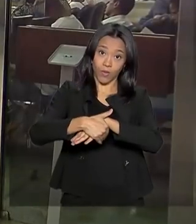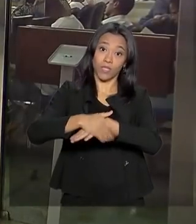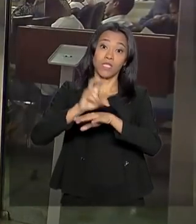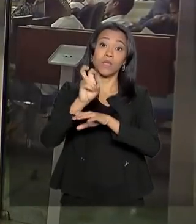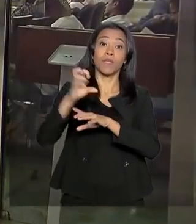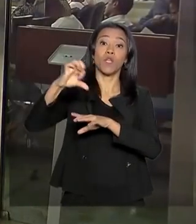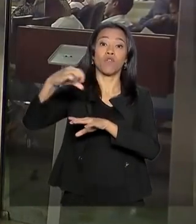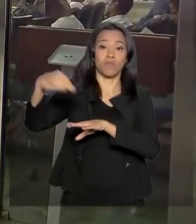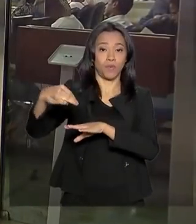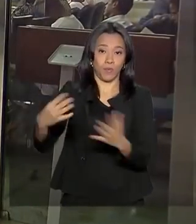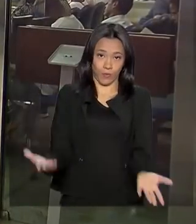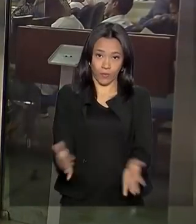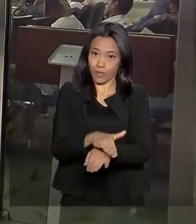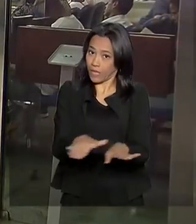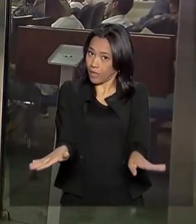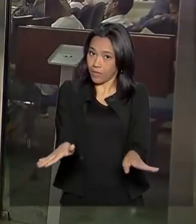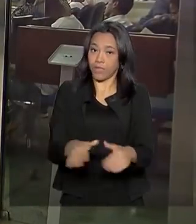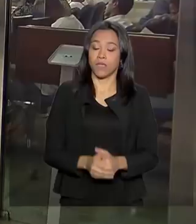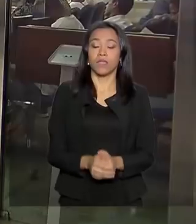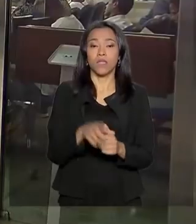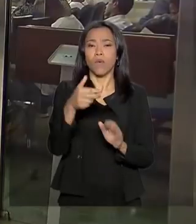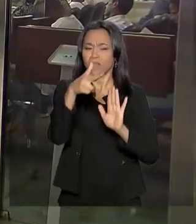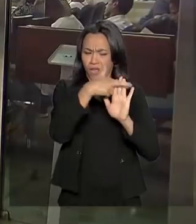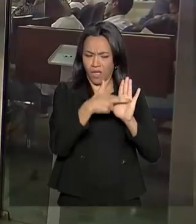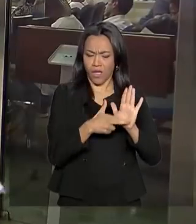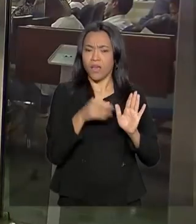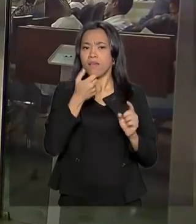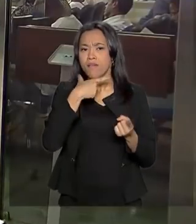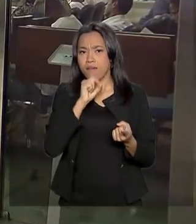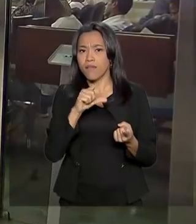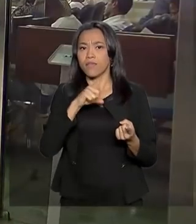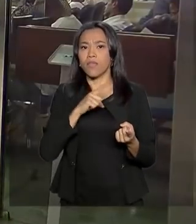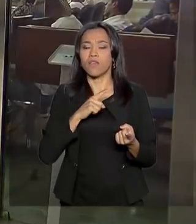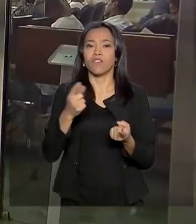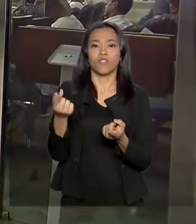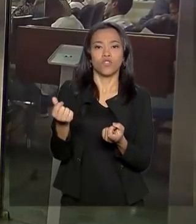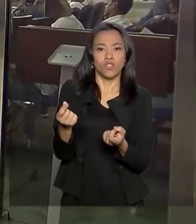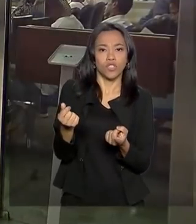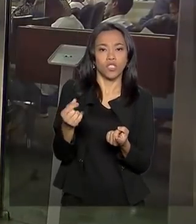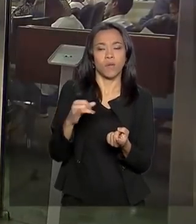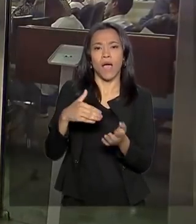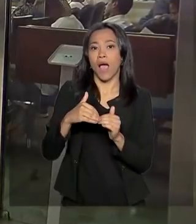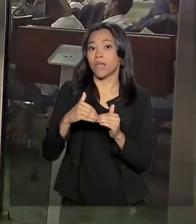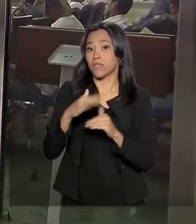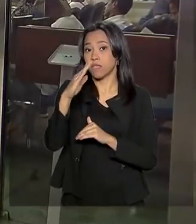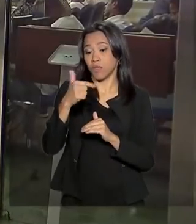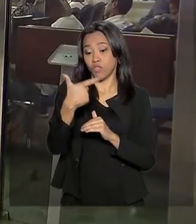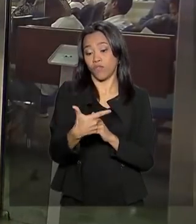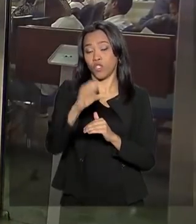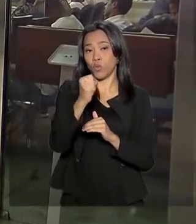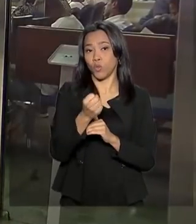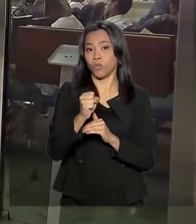a declarar, entre outras regras, quem recebeu rendimentos tributáveis acima de R$ 28